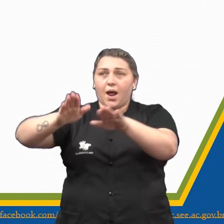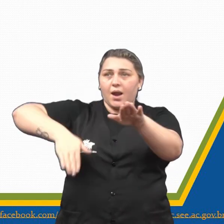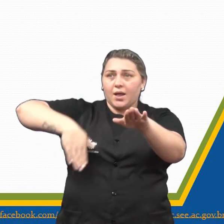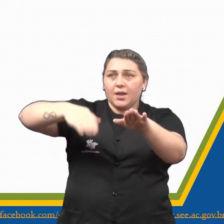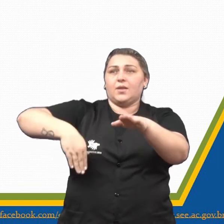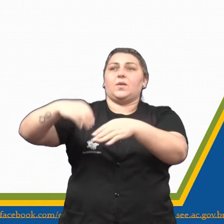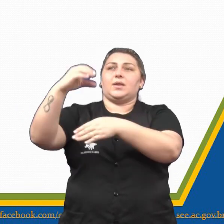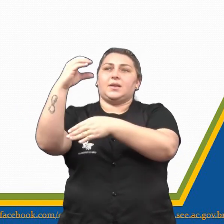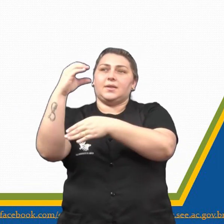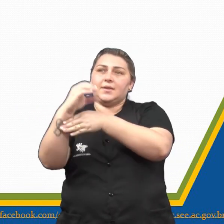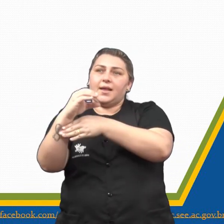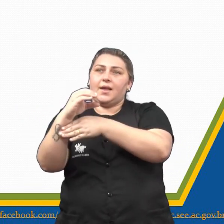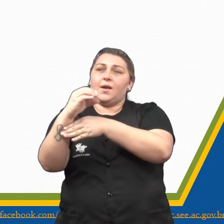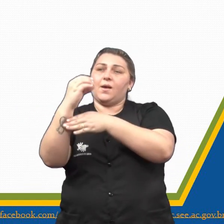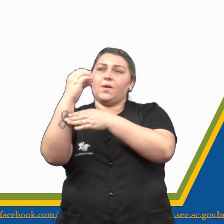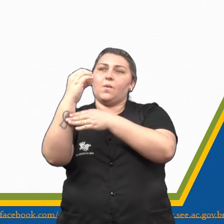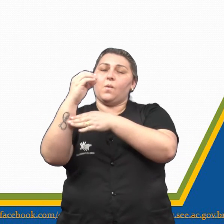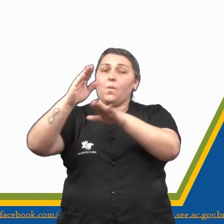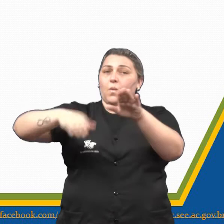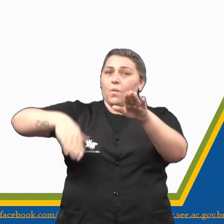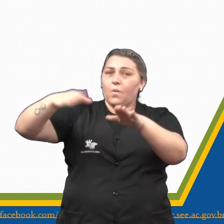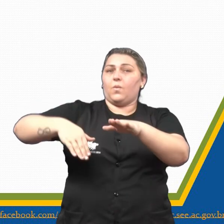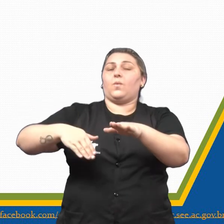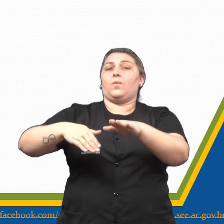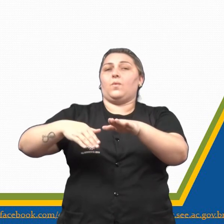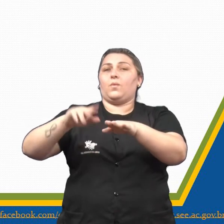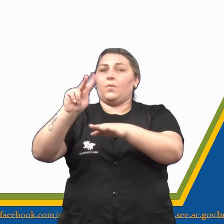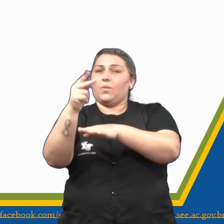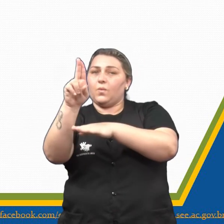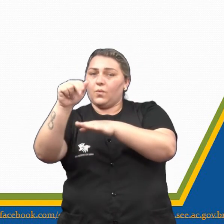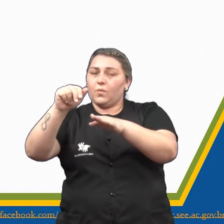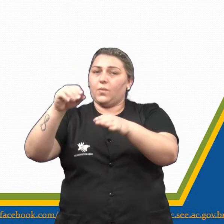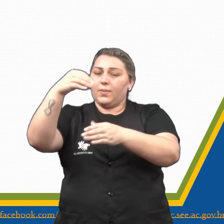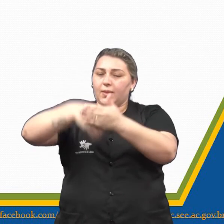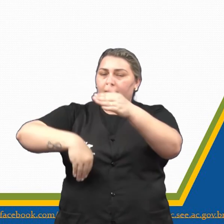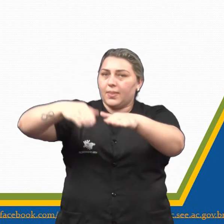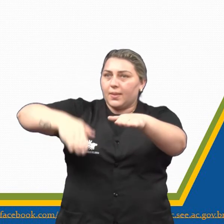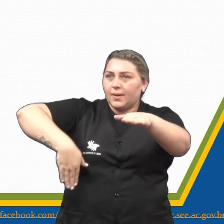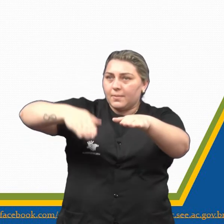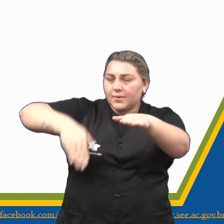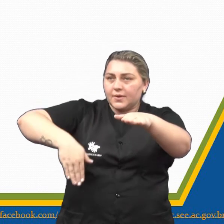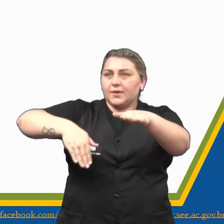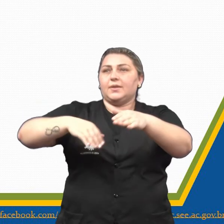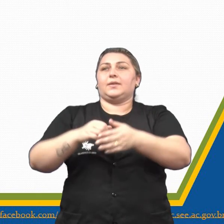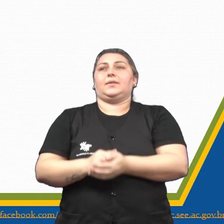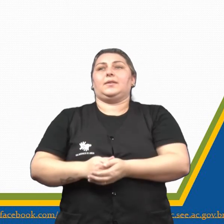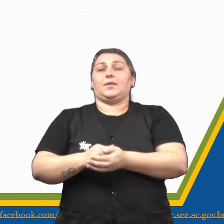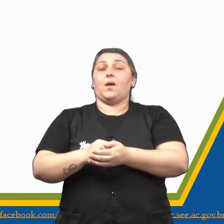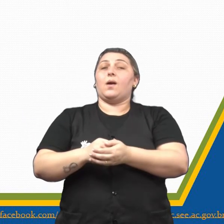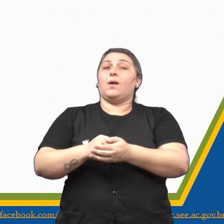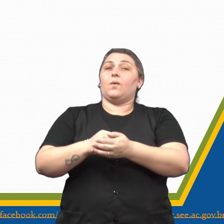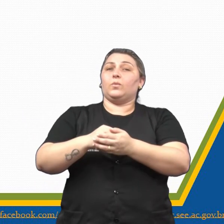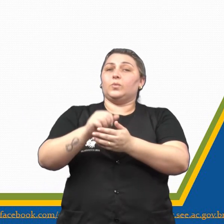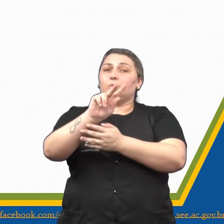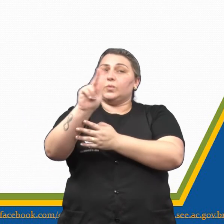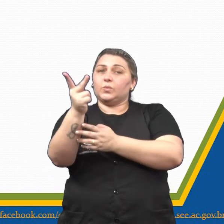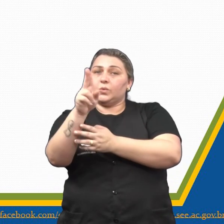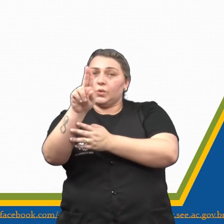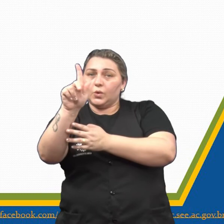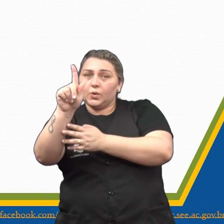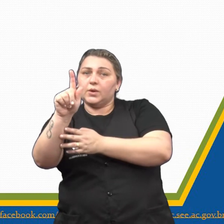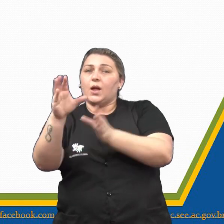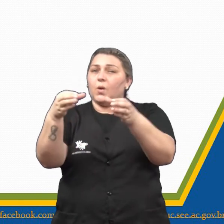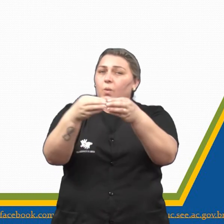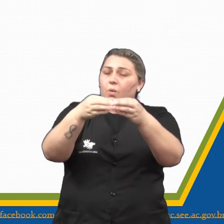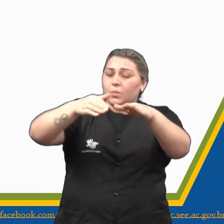E um dia em la piscina. Então, ó... Lemos o texto. Está falando aí que Hugo, né? Está no grupo de natação, certo?